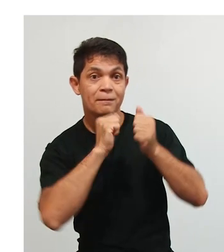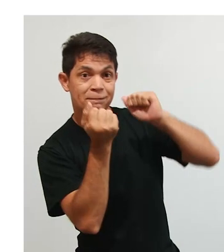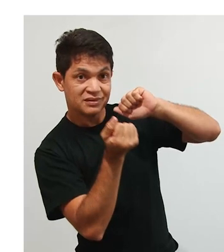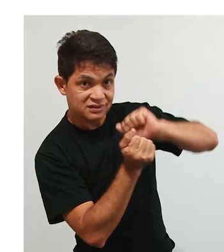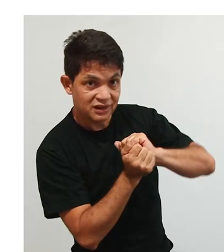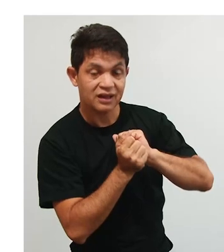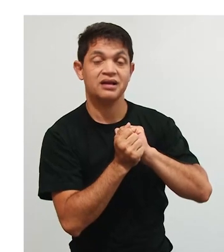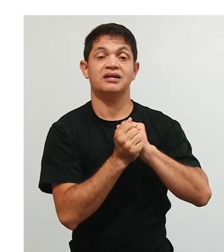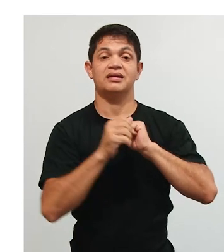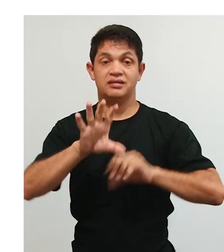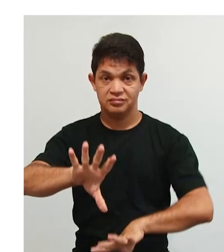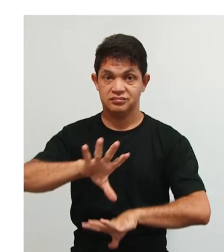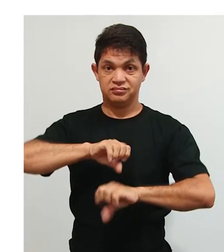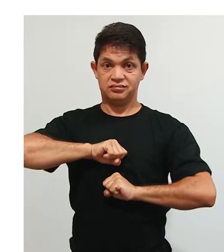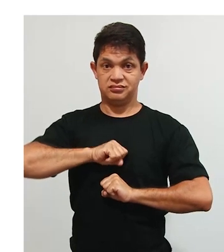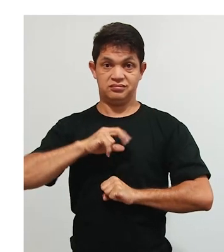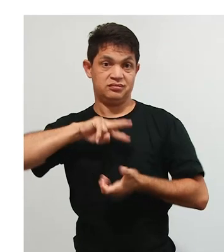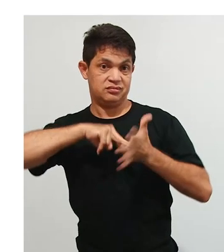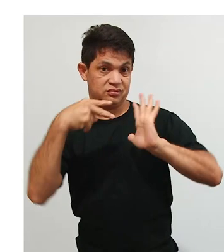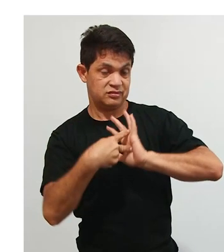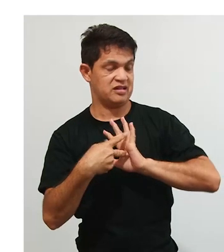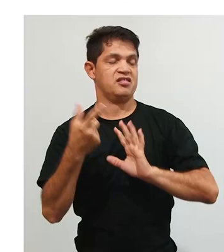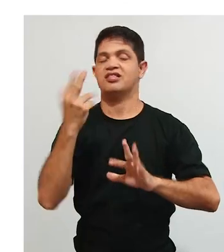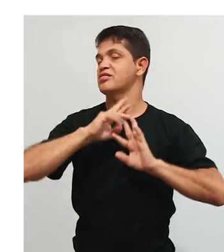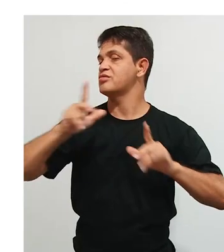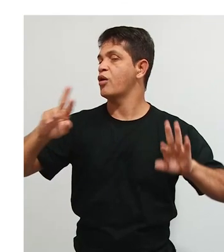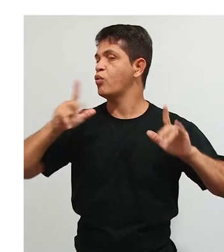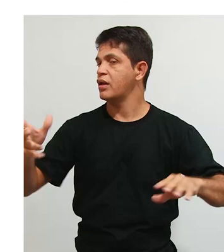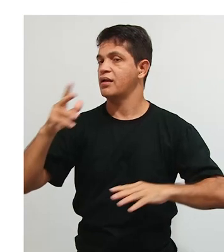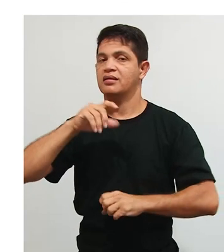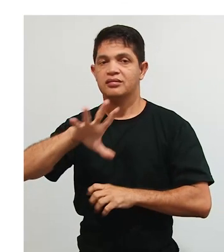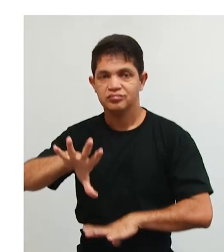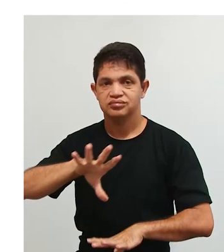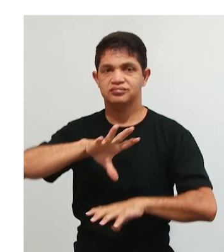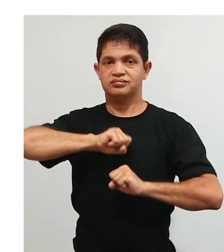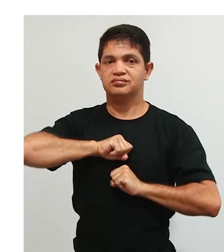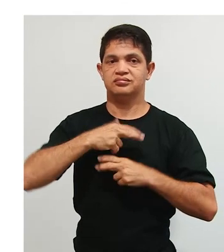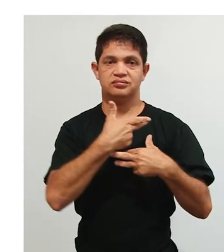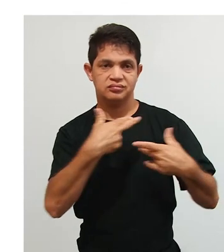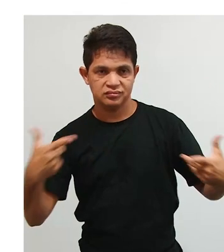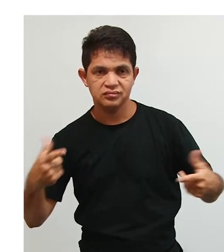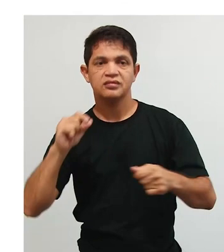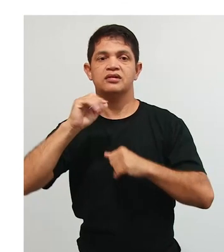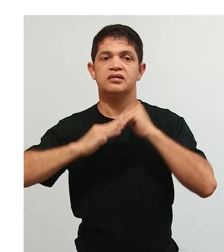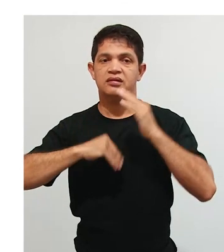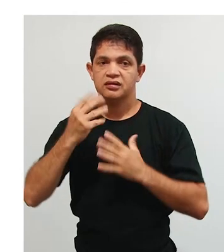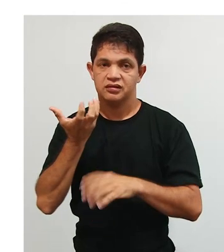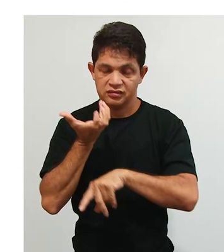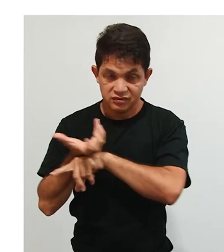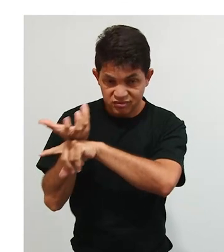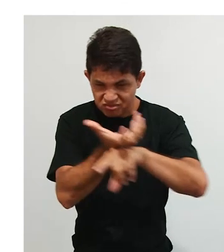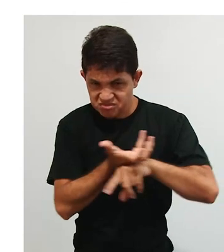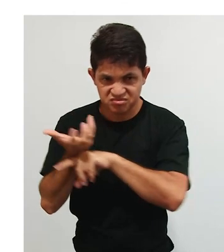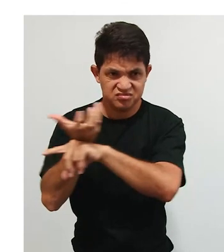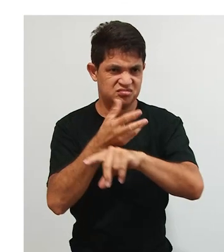significa isso? Não há hábitos que só se adquirem pela força e não sufocam nunca a natureza? É o